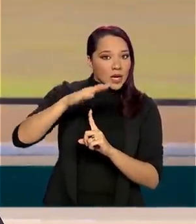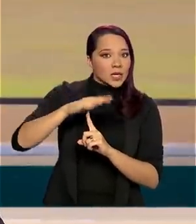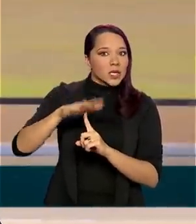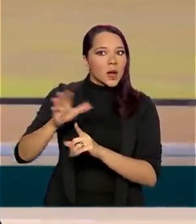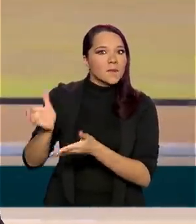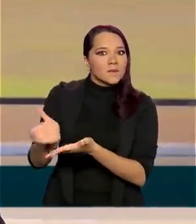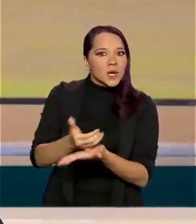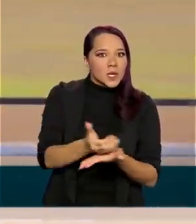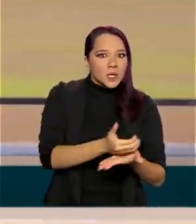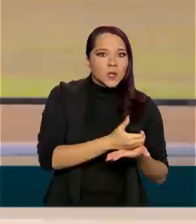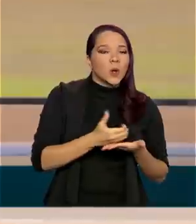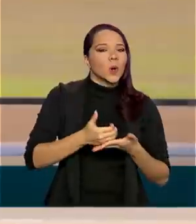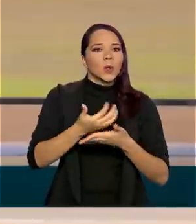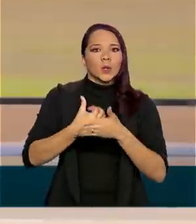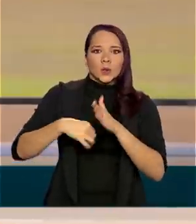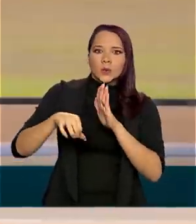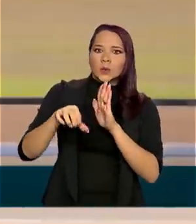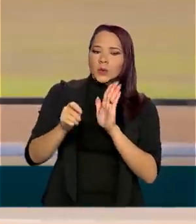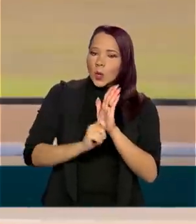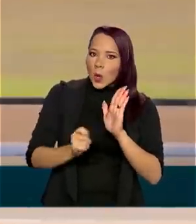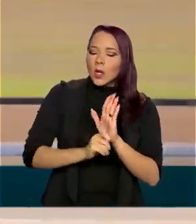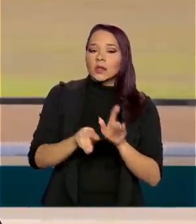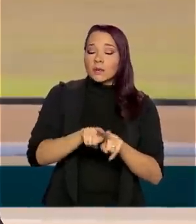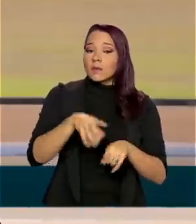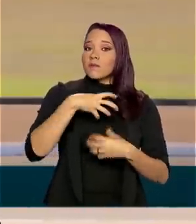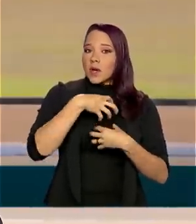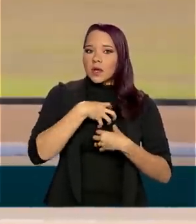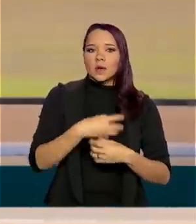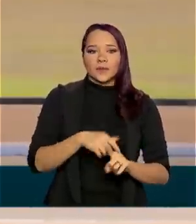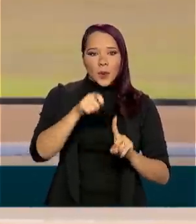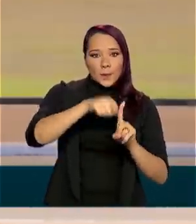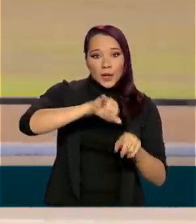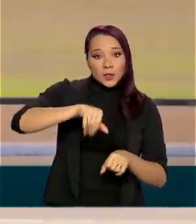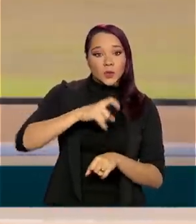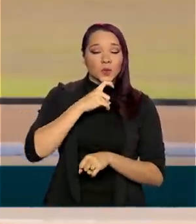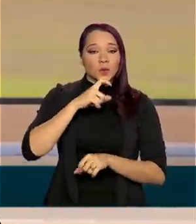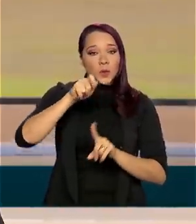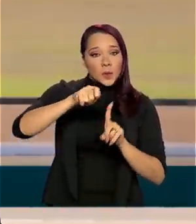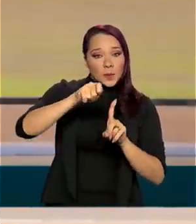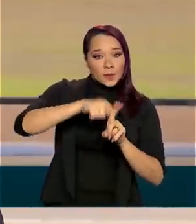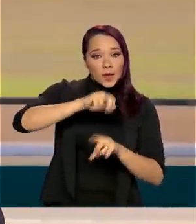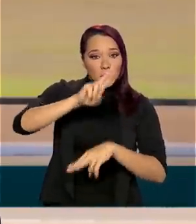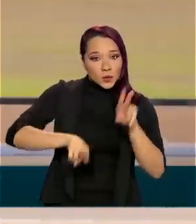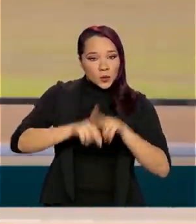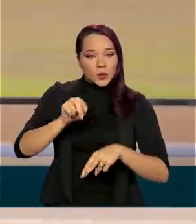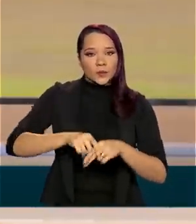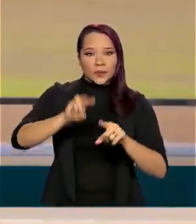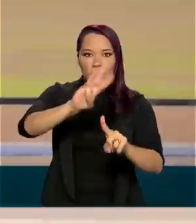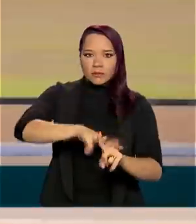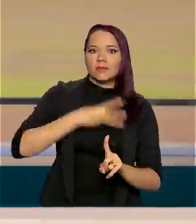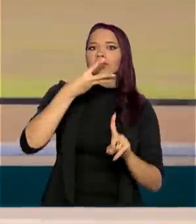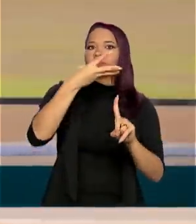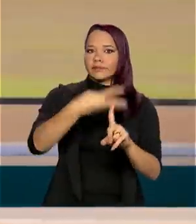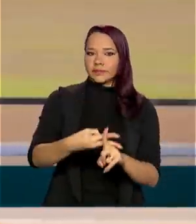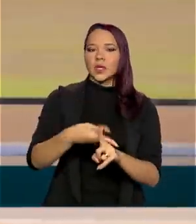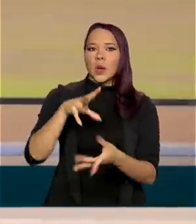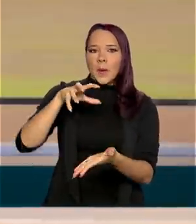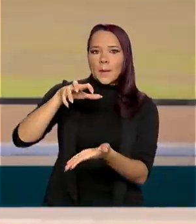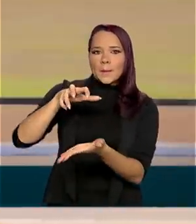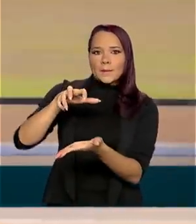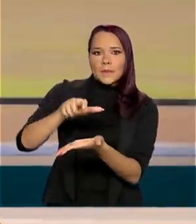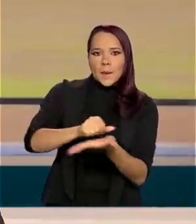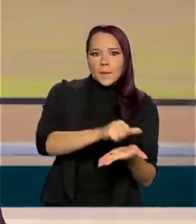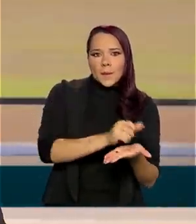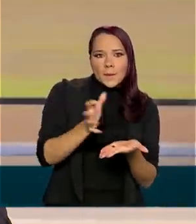comprimidos de anfetamina da Bahia. Em junho e julho, segundo Jair Bolsonaro, triplicou a apreensão de drogas pela